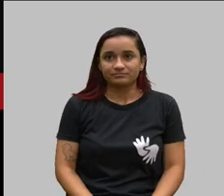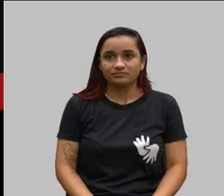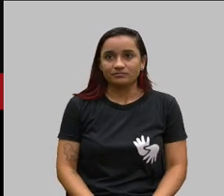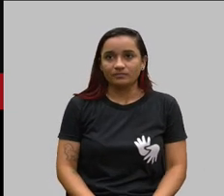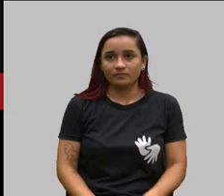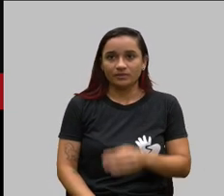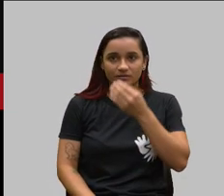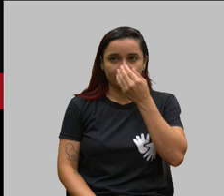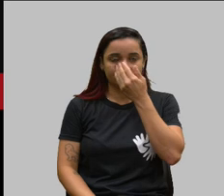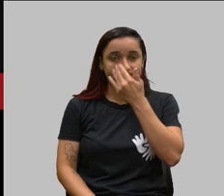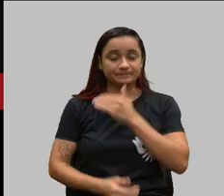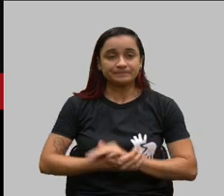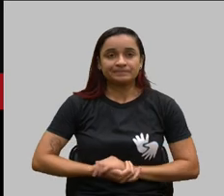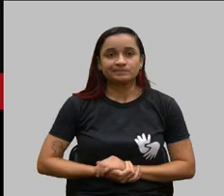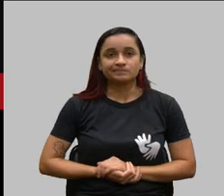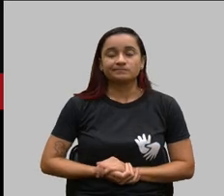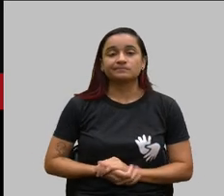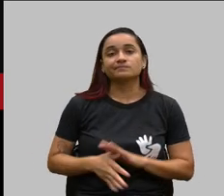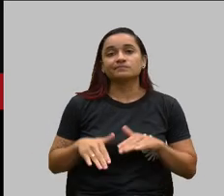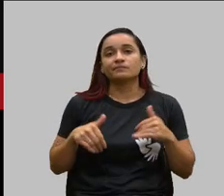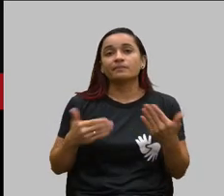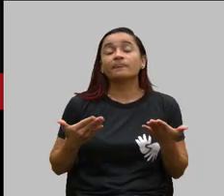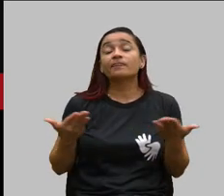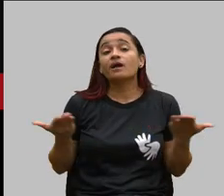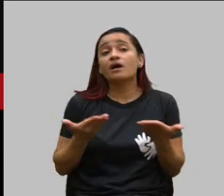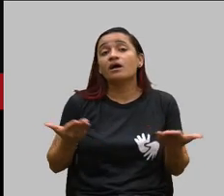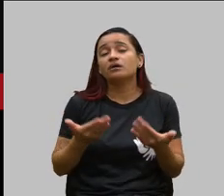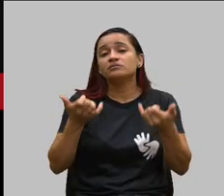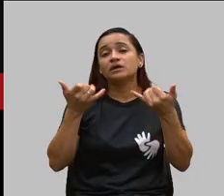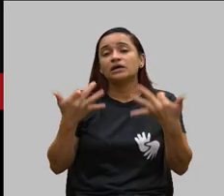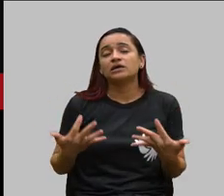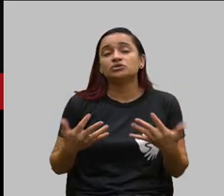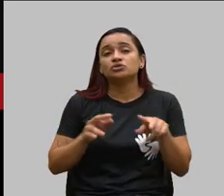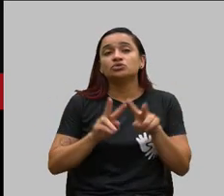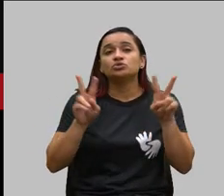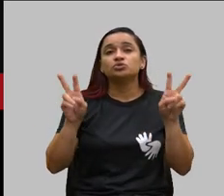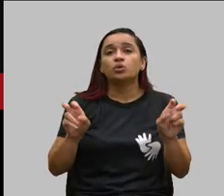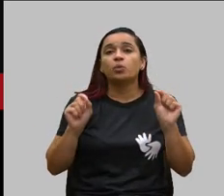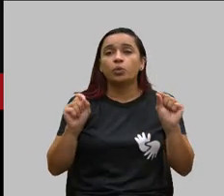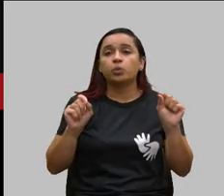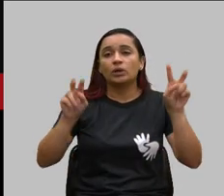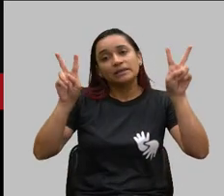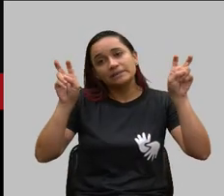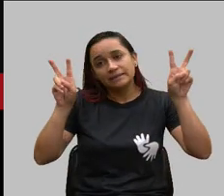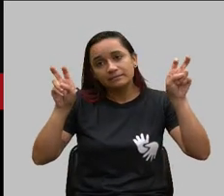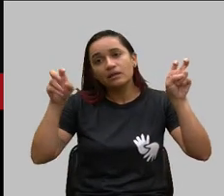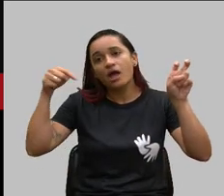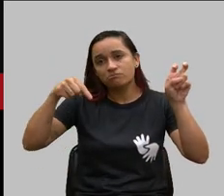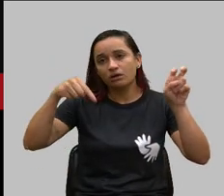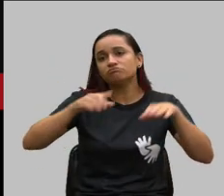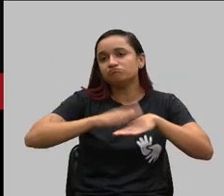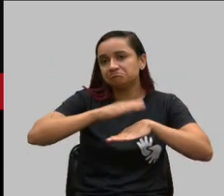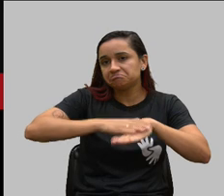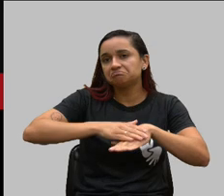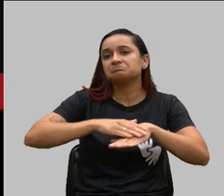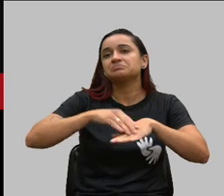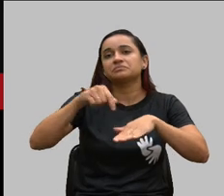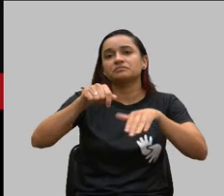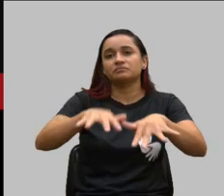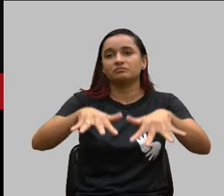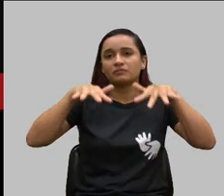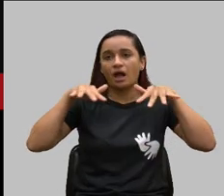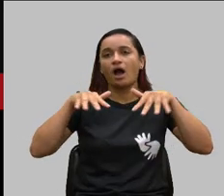bom aí vou falando aqui já do tema mesmo da nossa da nossa